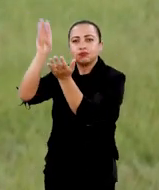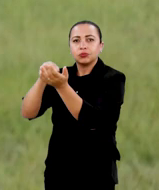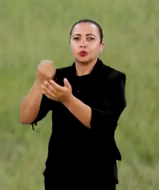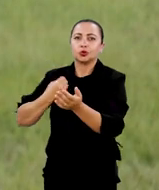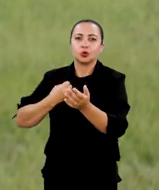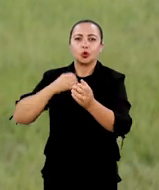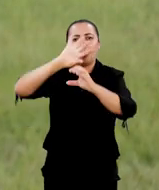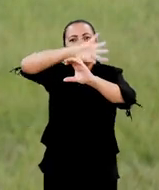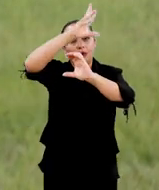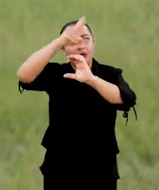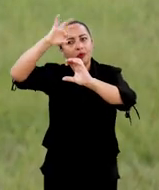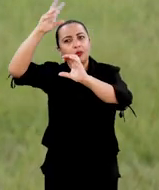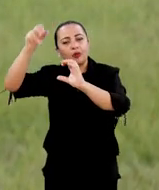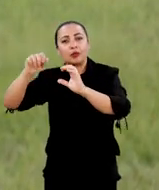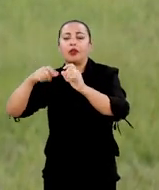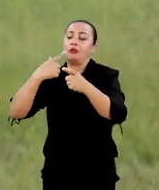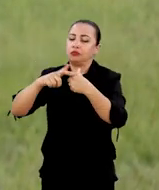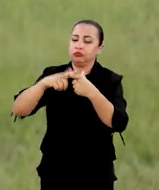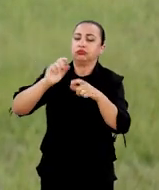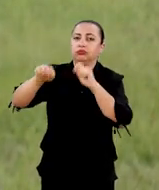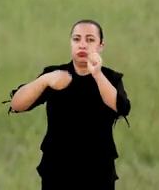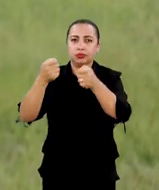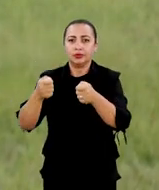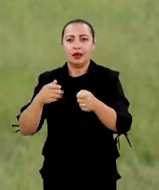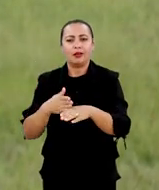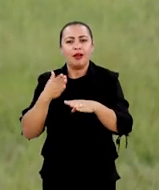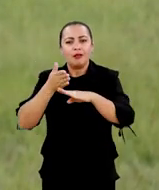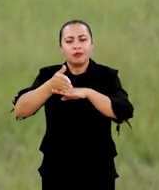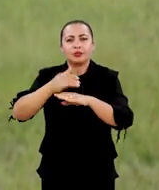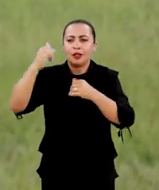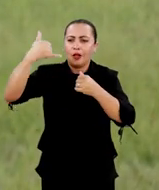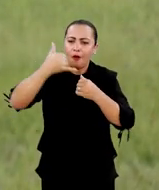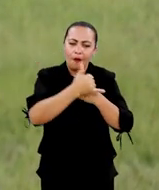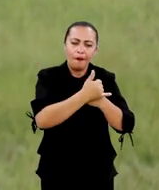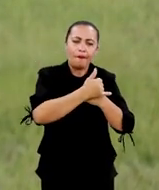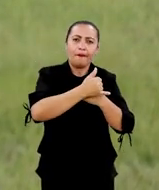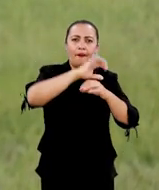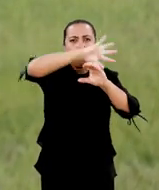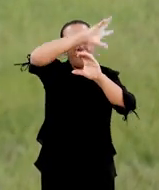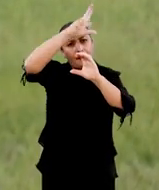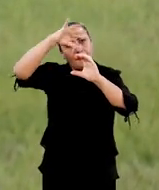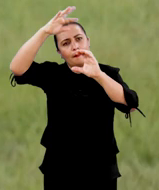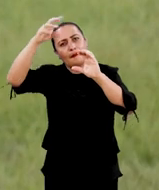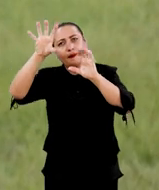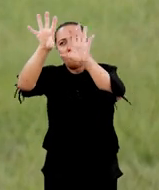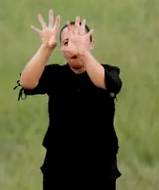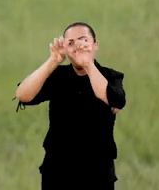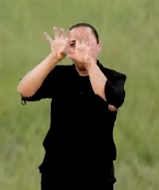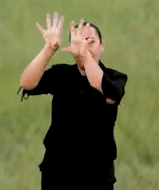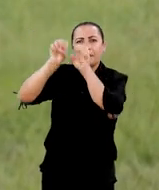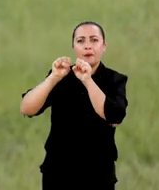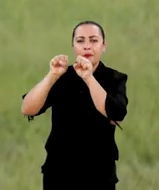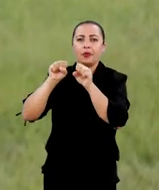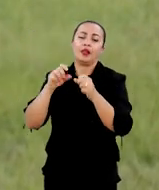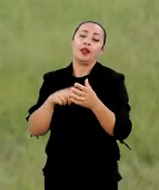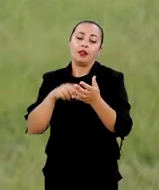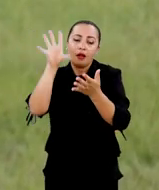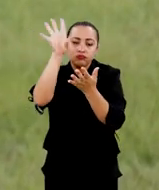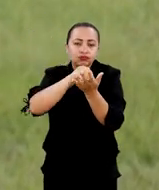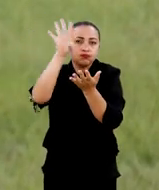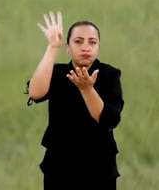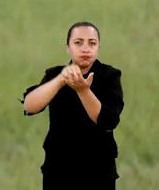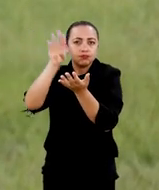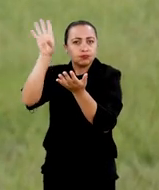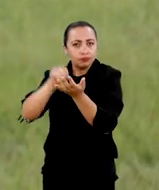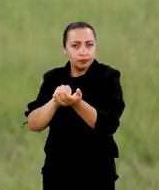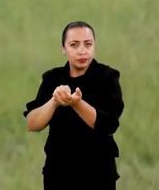dados de cintilação, ou seja, a perturbação do sinal que vem do satélite através da camada ionosférica, toda perturbada, e recebe aqui.